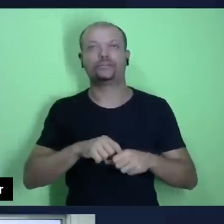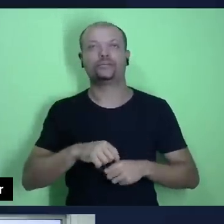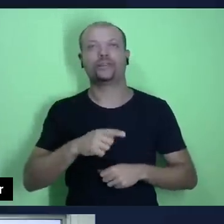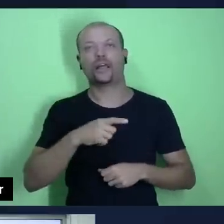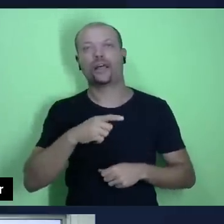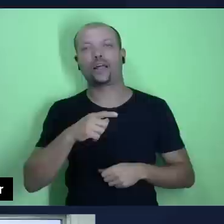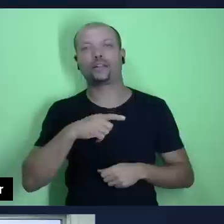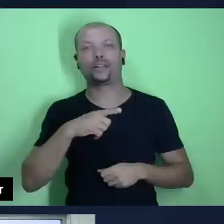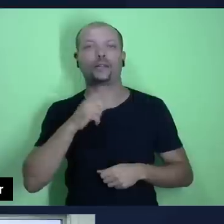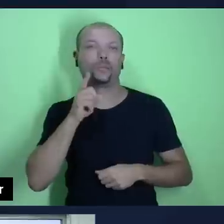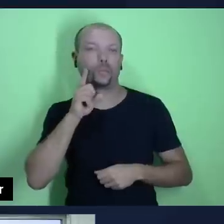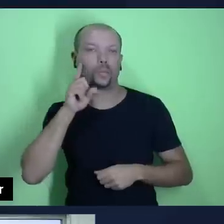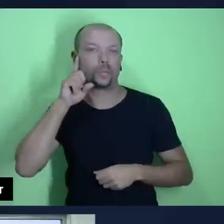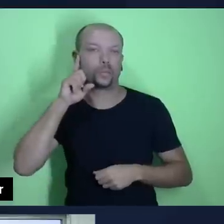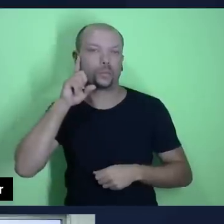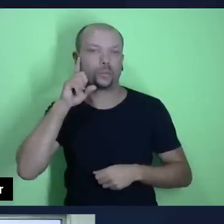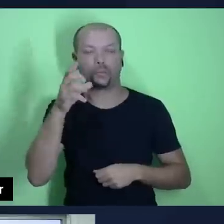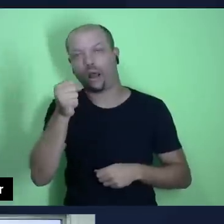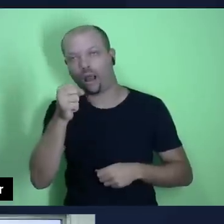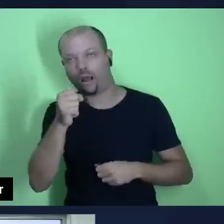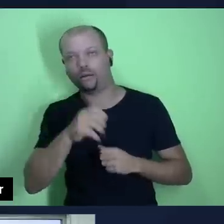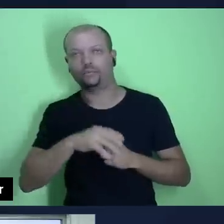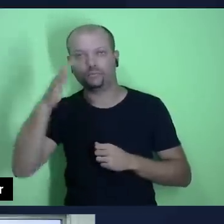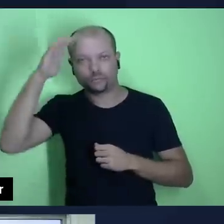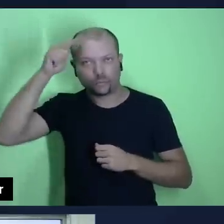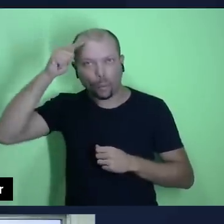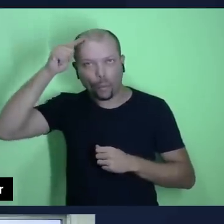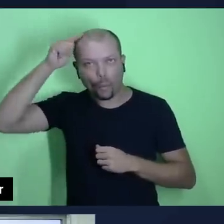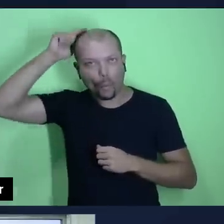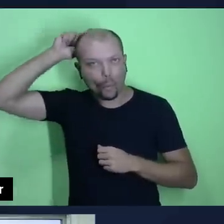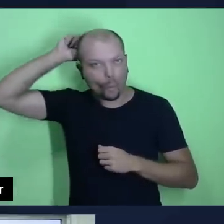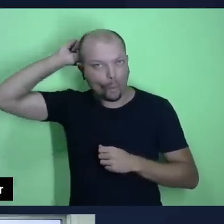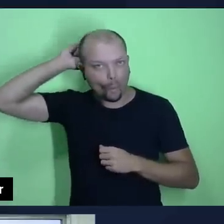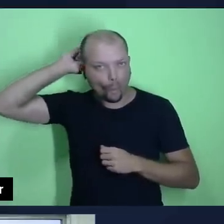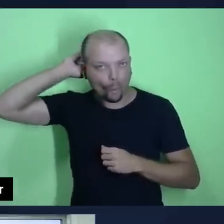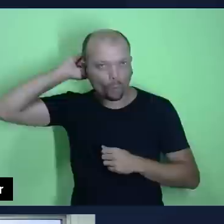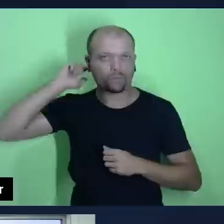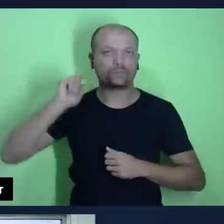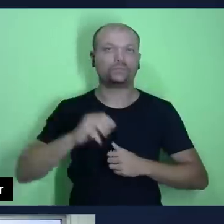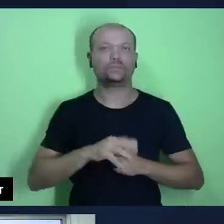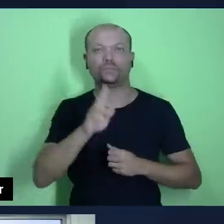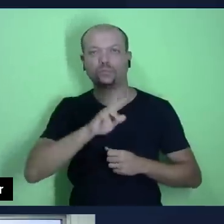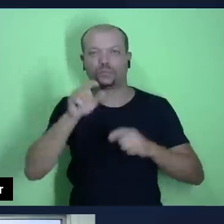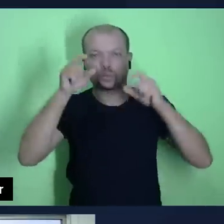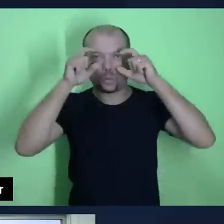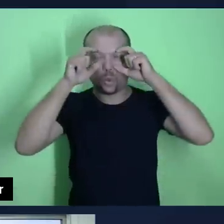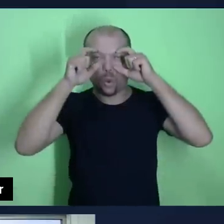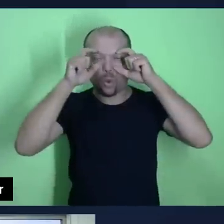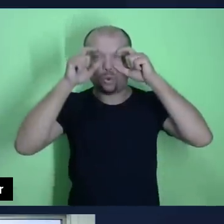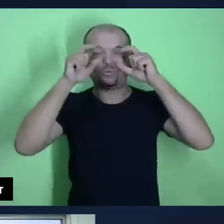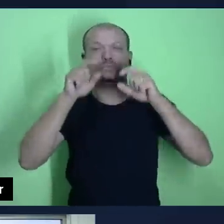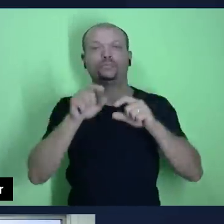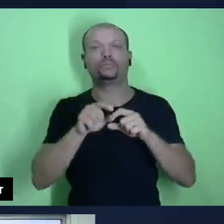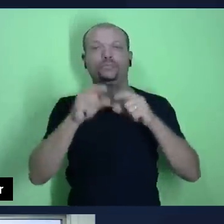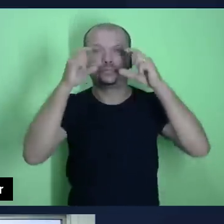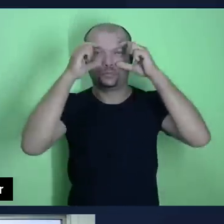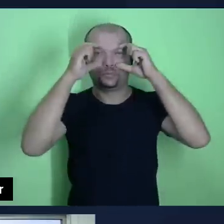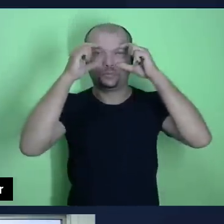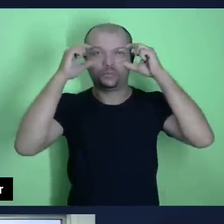clara, eu tenho cabelos curtos, cortados bem baixinhos, eu uso óculos com uma armação